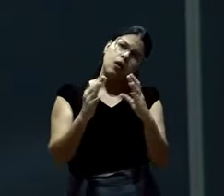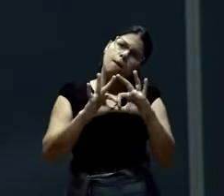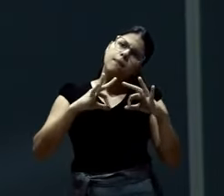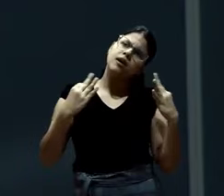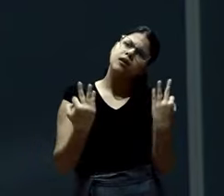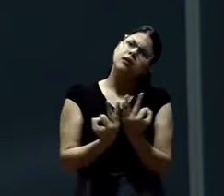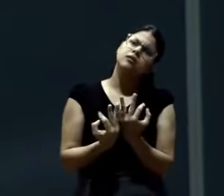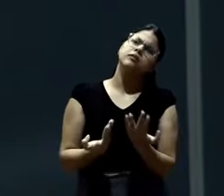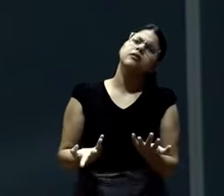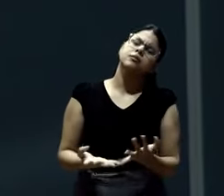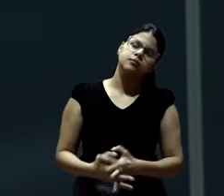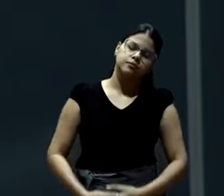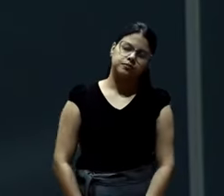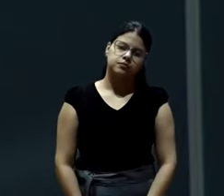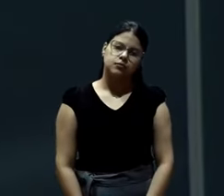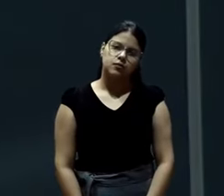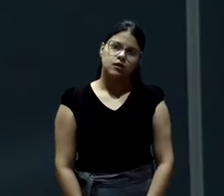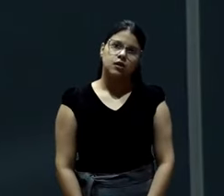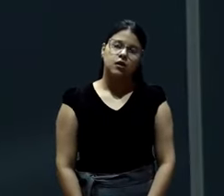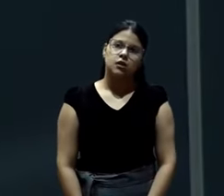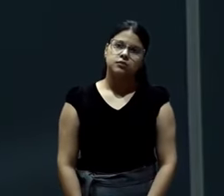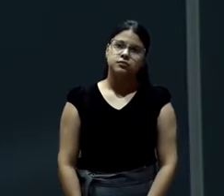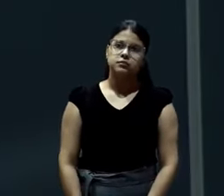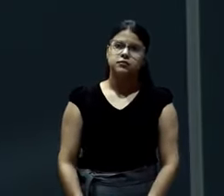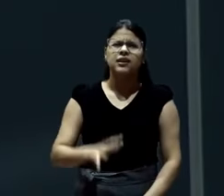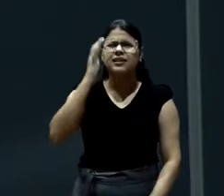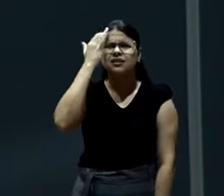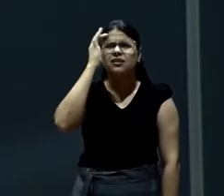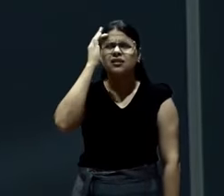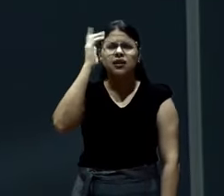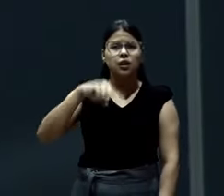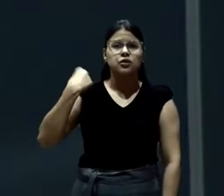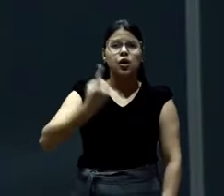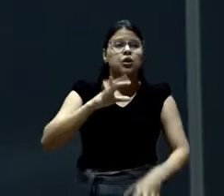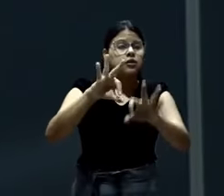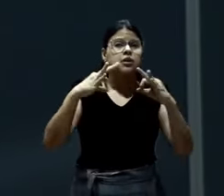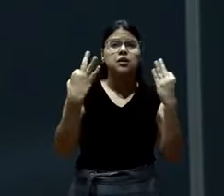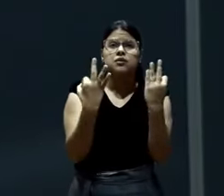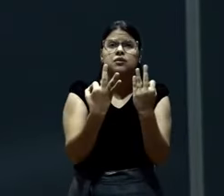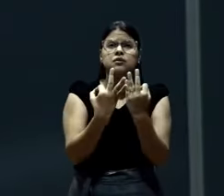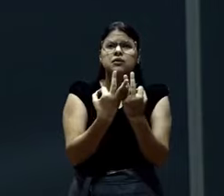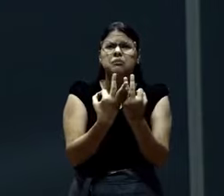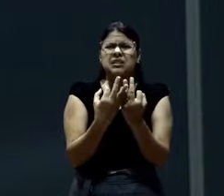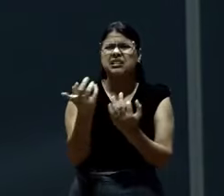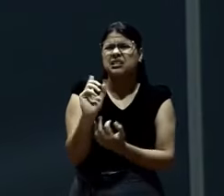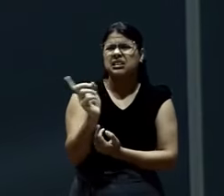E o interessante, quando eu não entendo que eu sou uma família, eu passo a enxergar a igreja como uma associação.